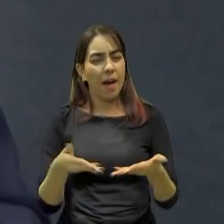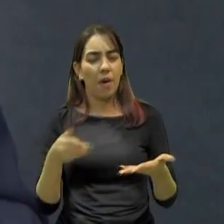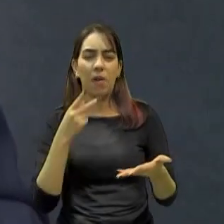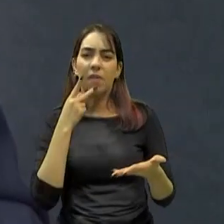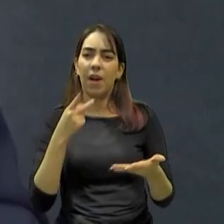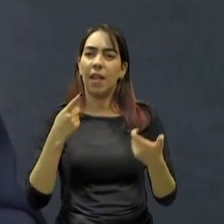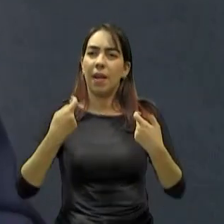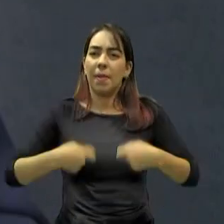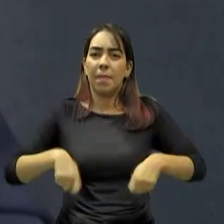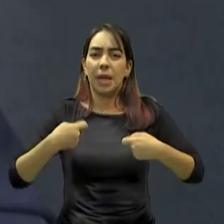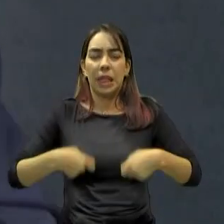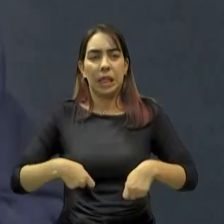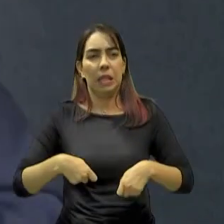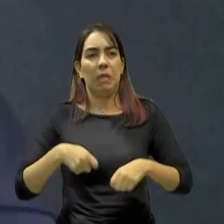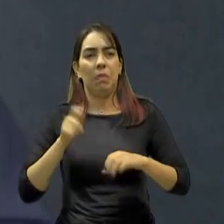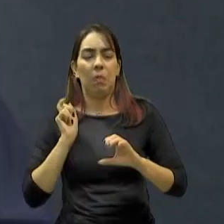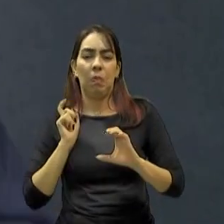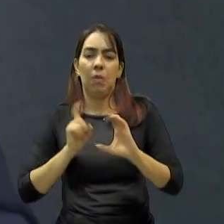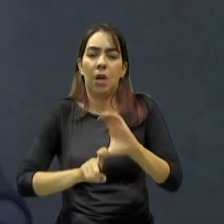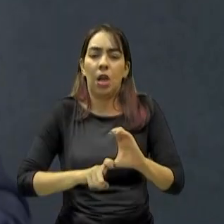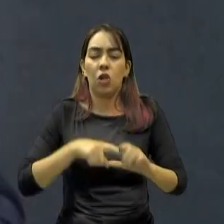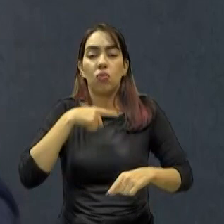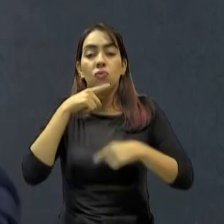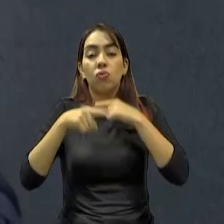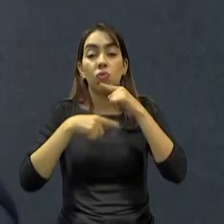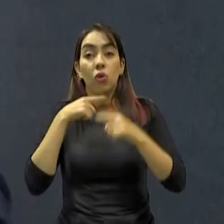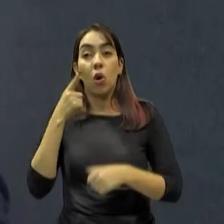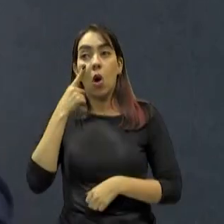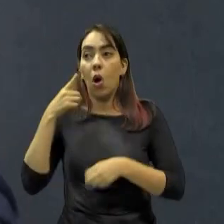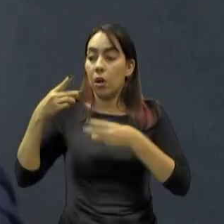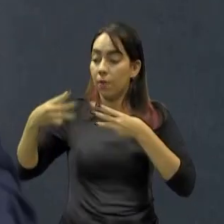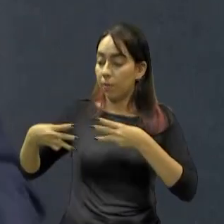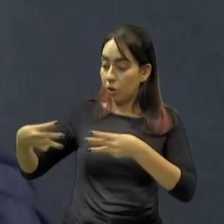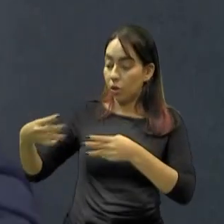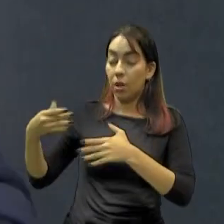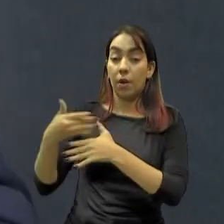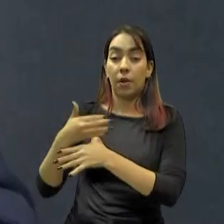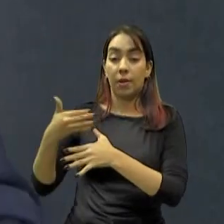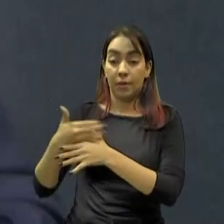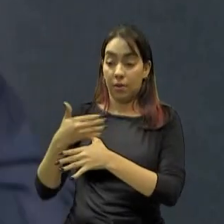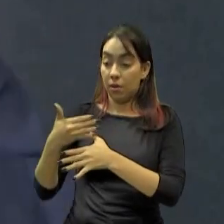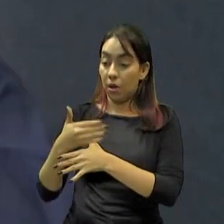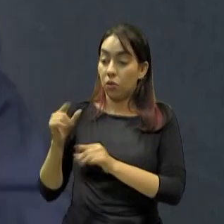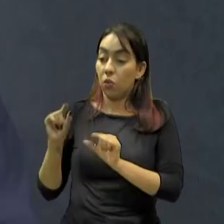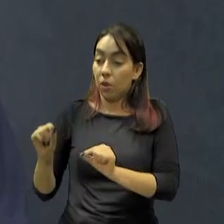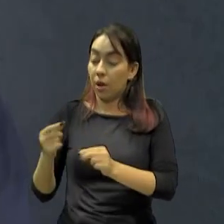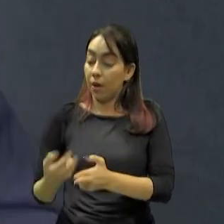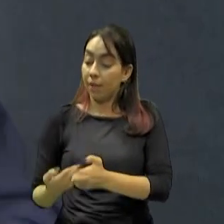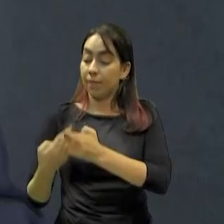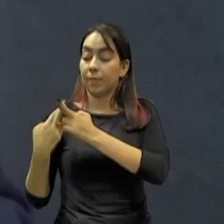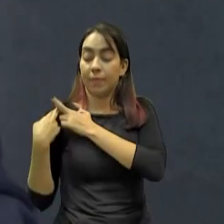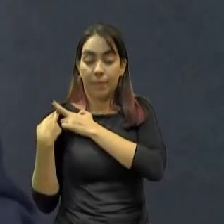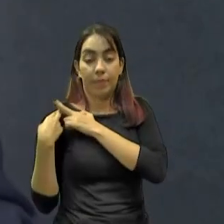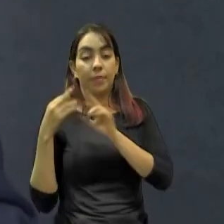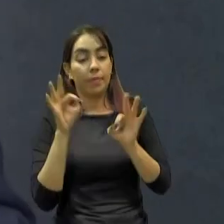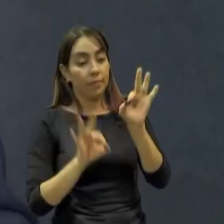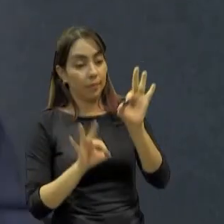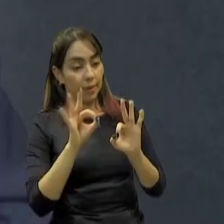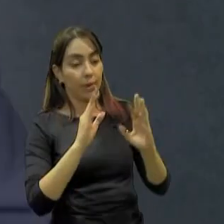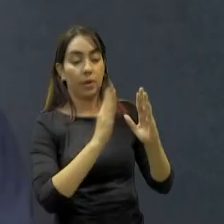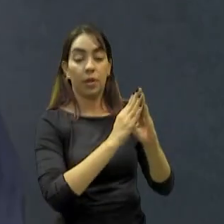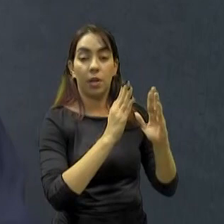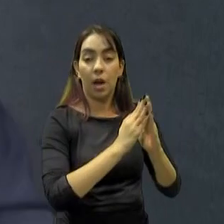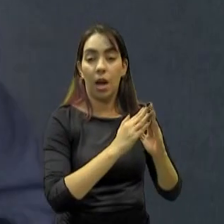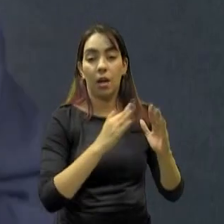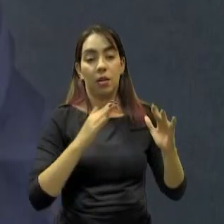a grande fatia do Ministério das Cidades, que é aquele que faz as transferências para a habitação, para a urbanização,